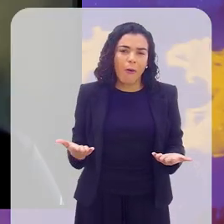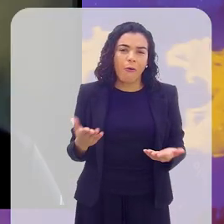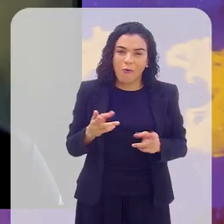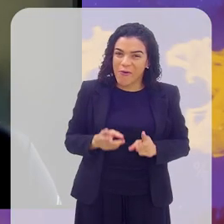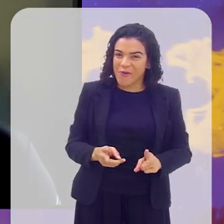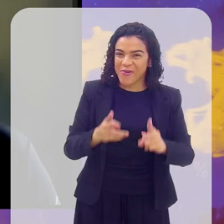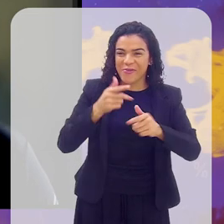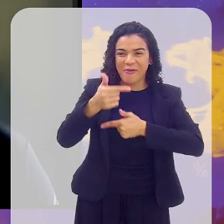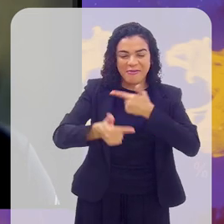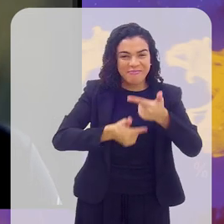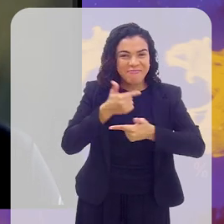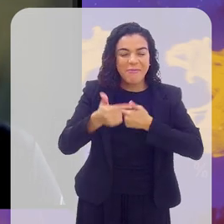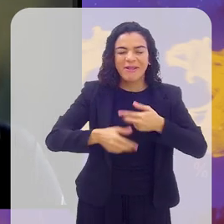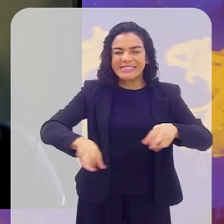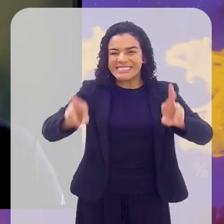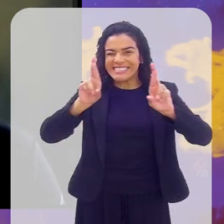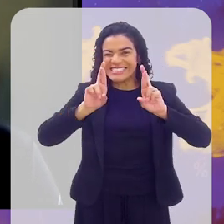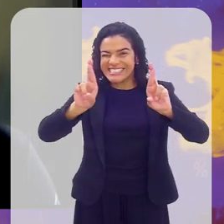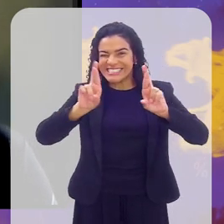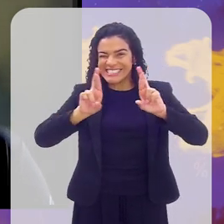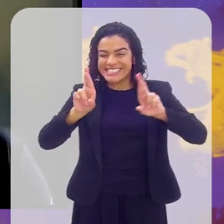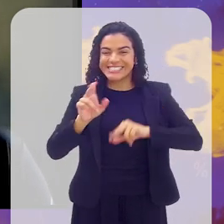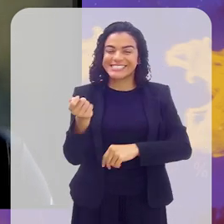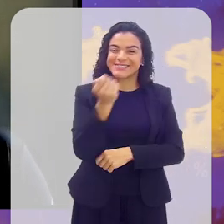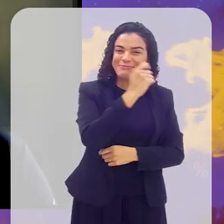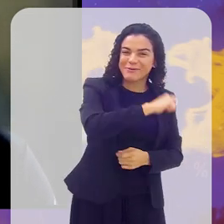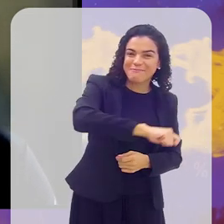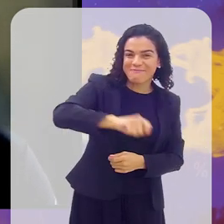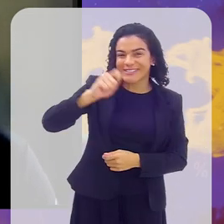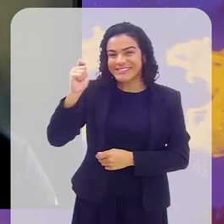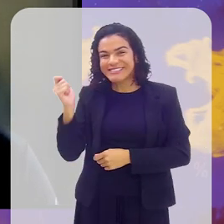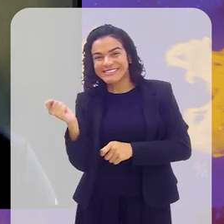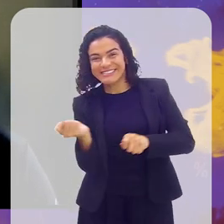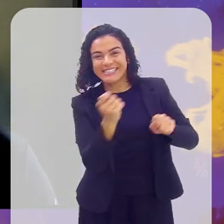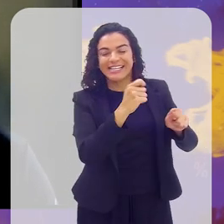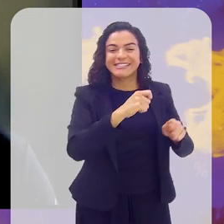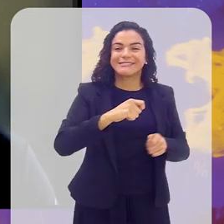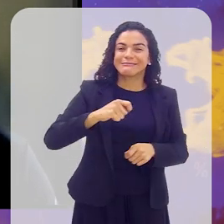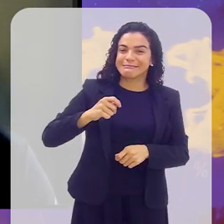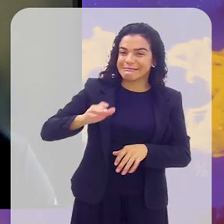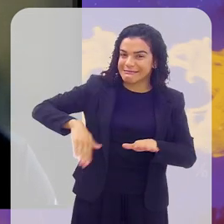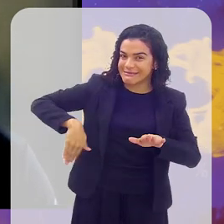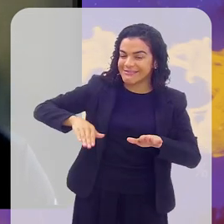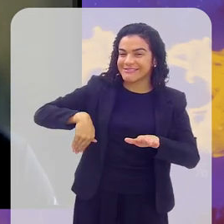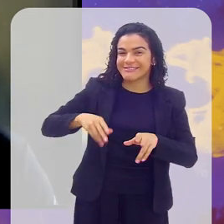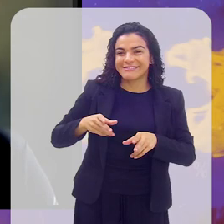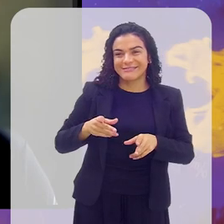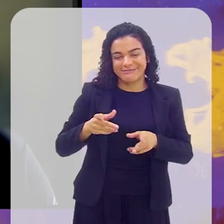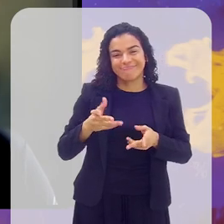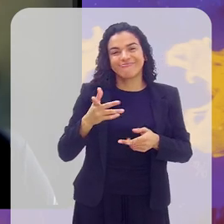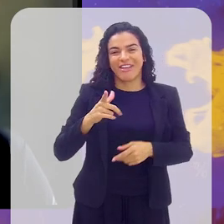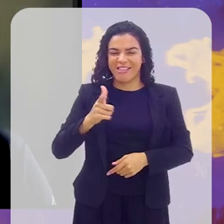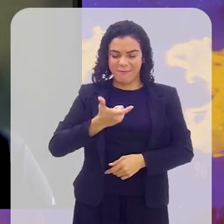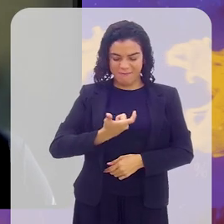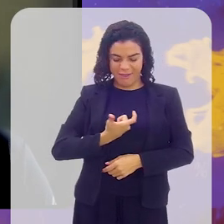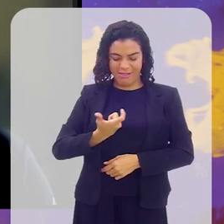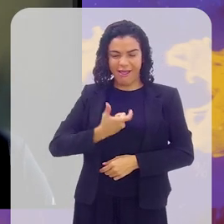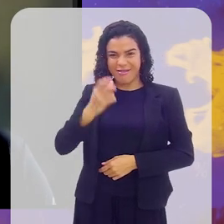tênis. Então, vamos continuar trabalhando e torcer para o pit tênis um dia chegar nesse nível e a gente